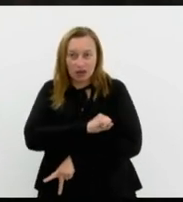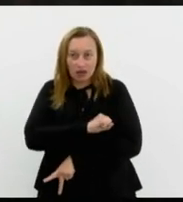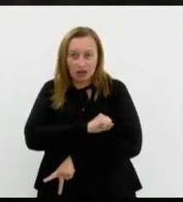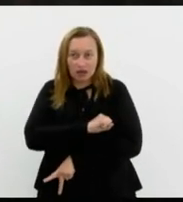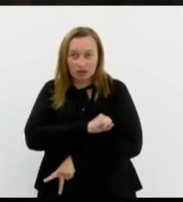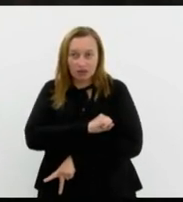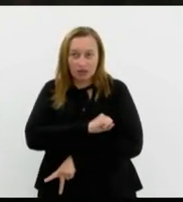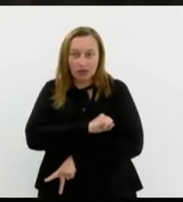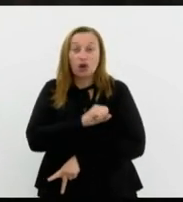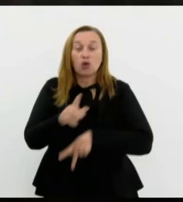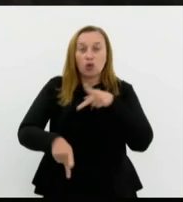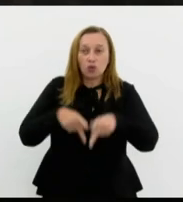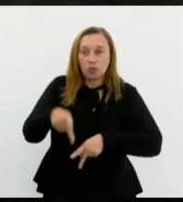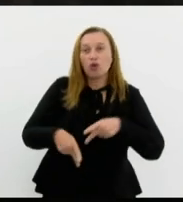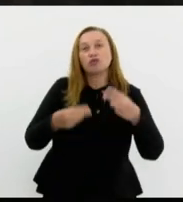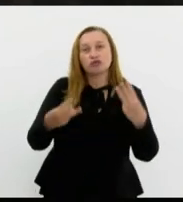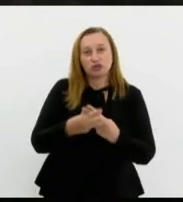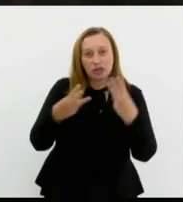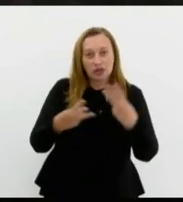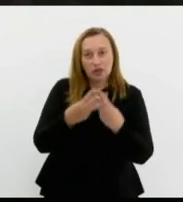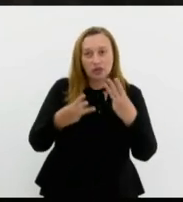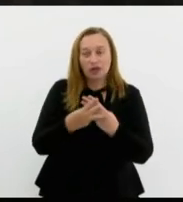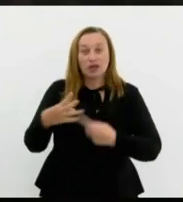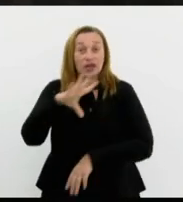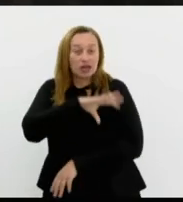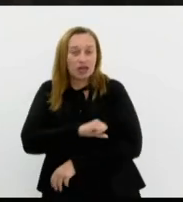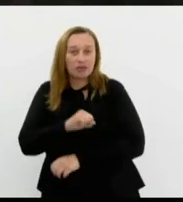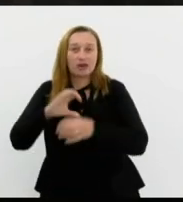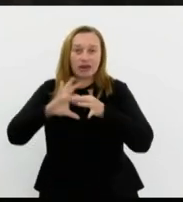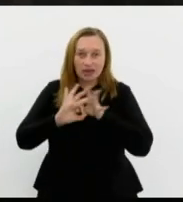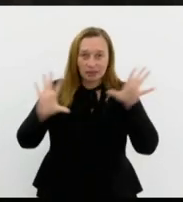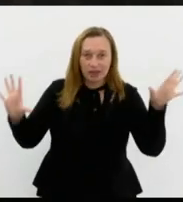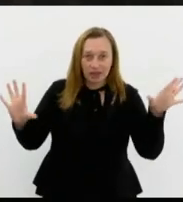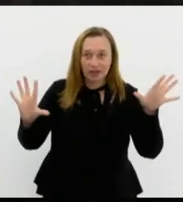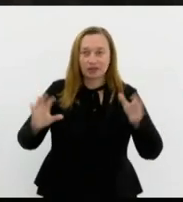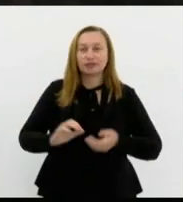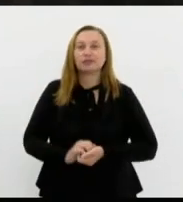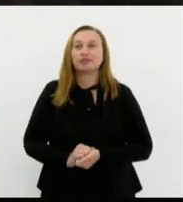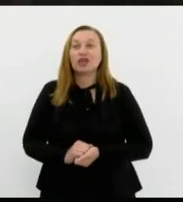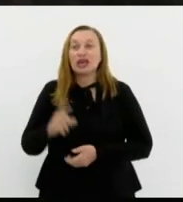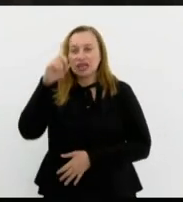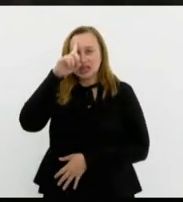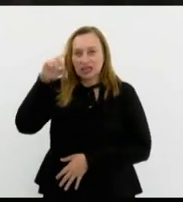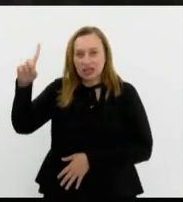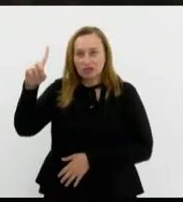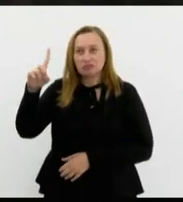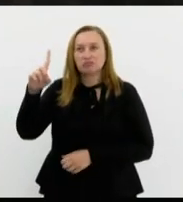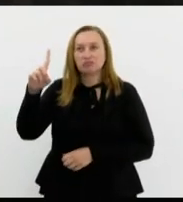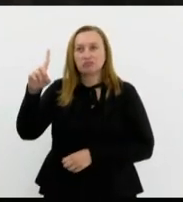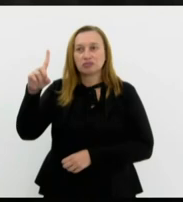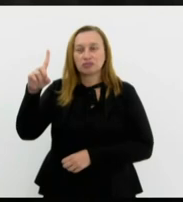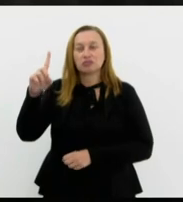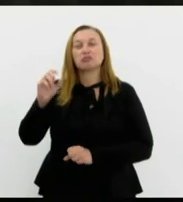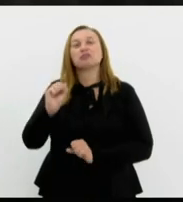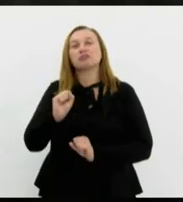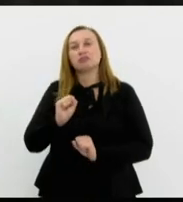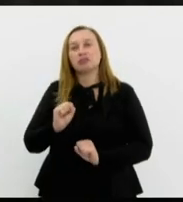judeus e ama a liberdade. Que Deus possa ter